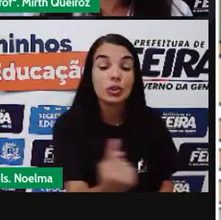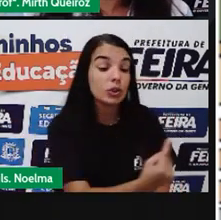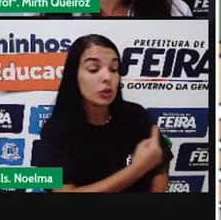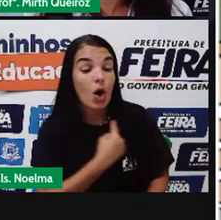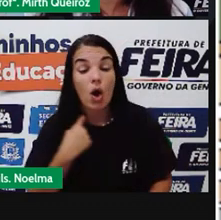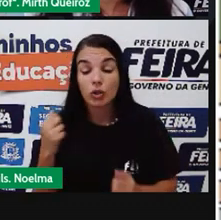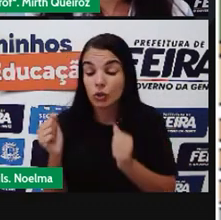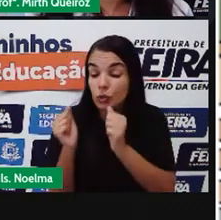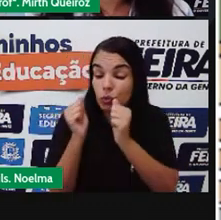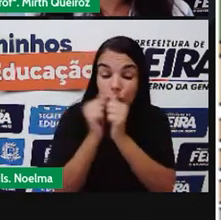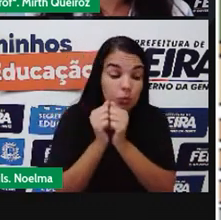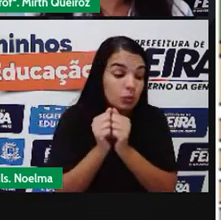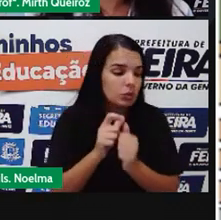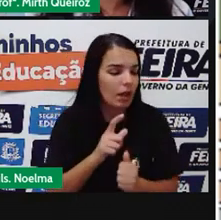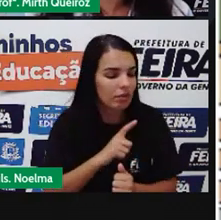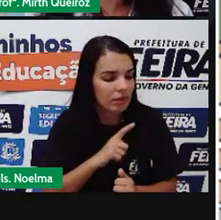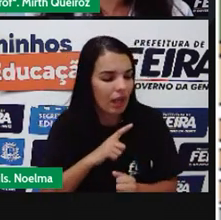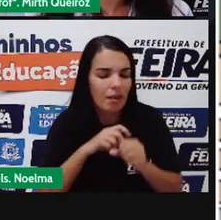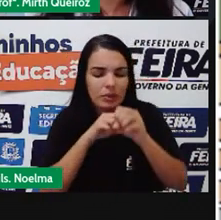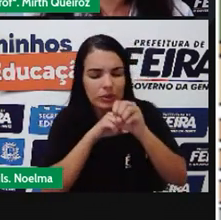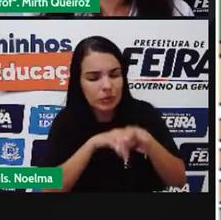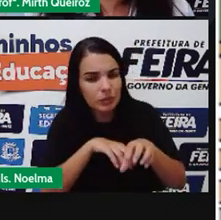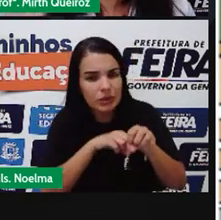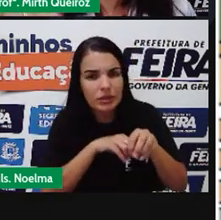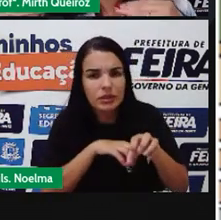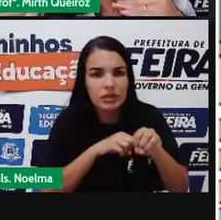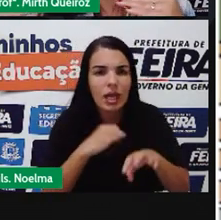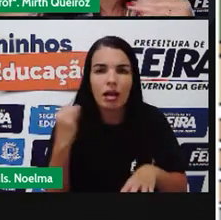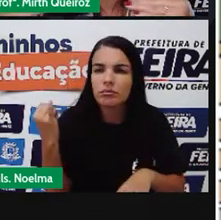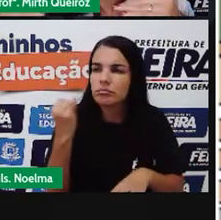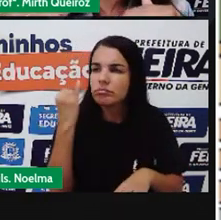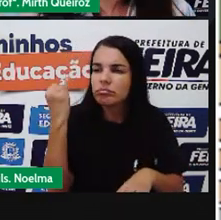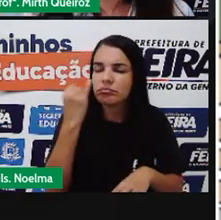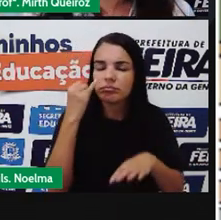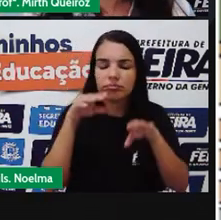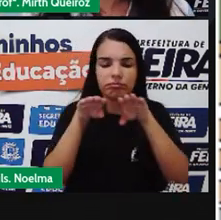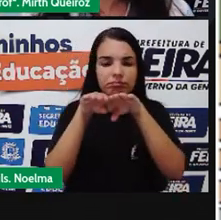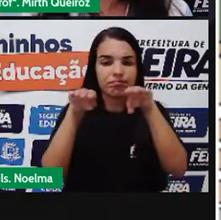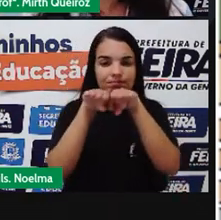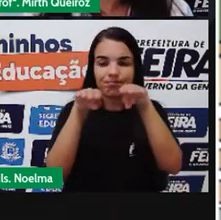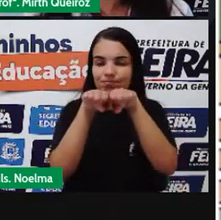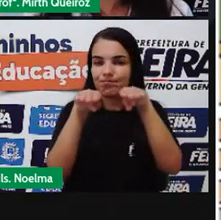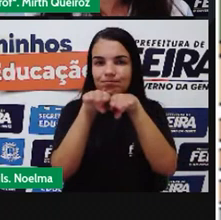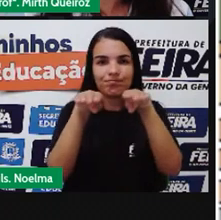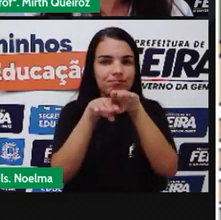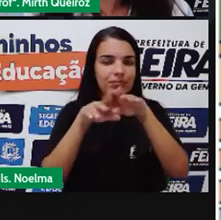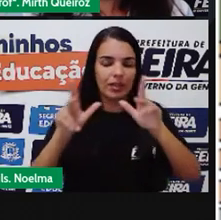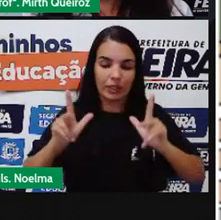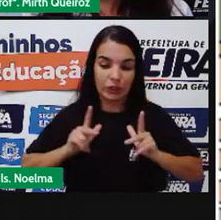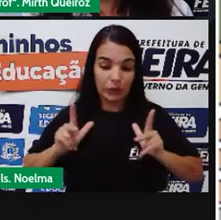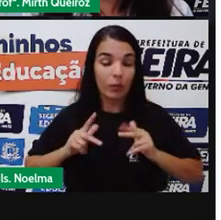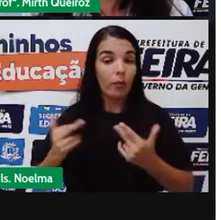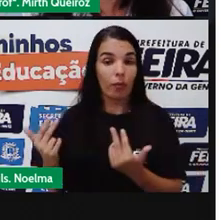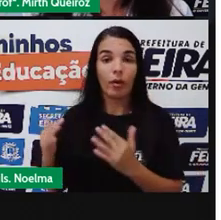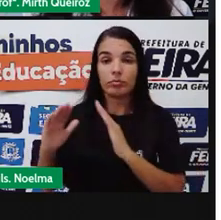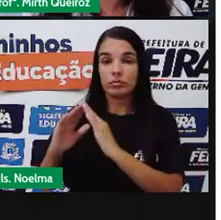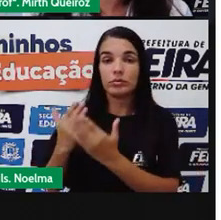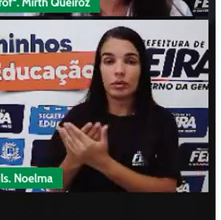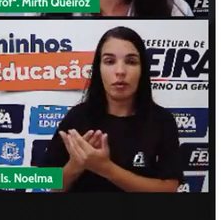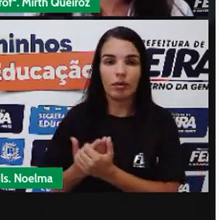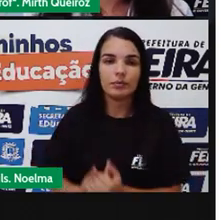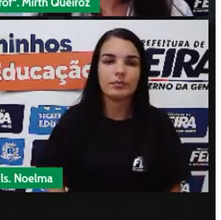Tenhamos Aí Um ensino Que esteja Equivalente Ao ensino Da escola Privada Né